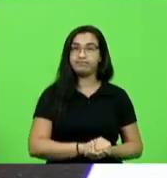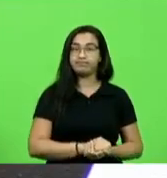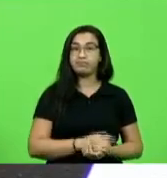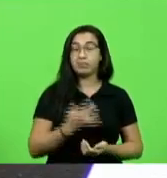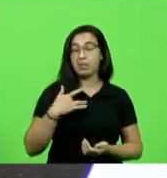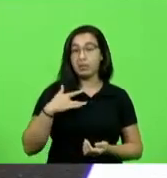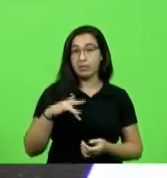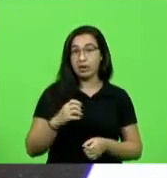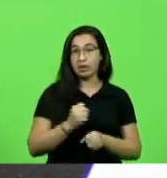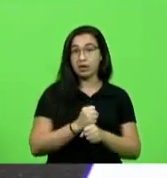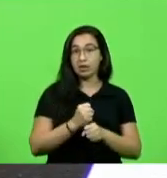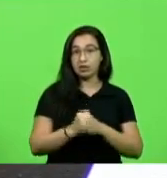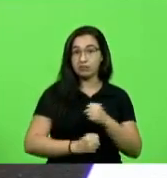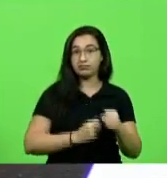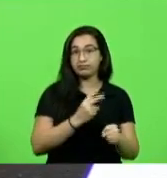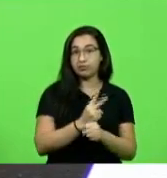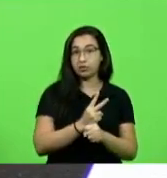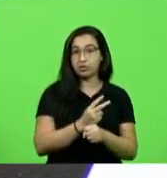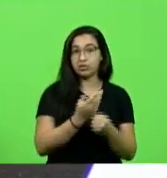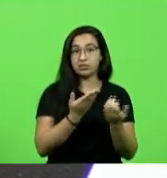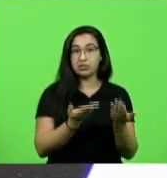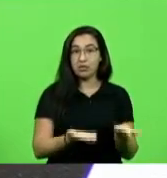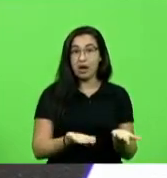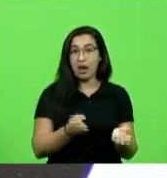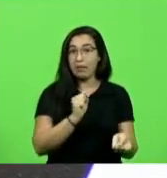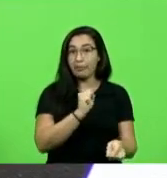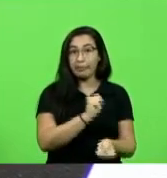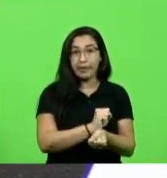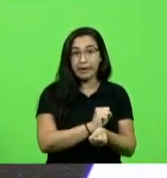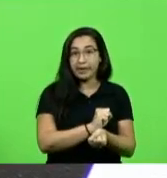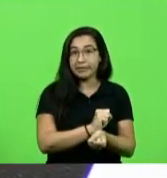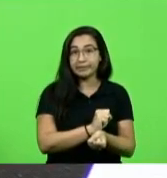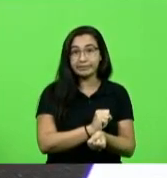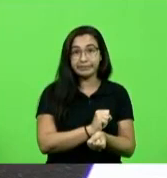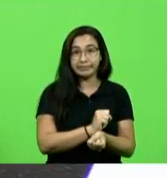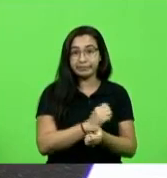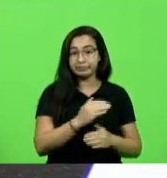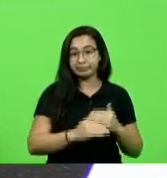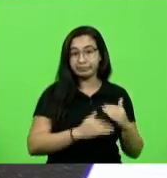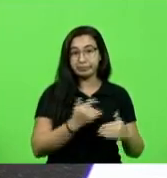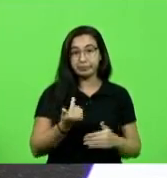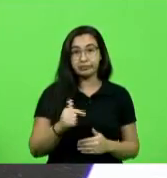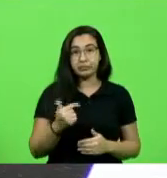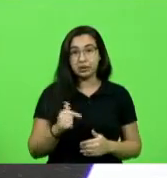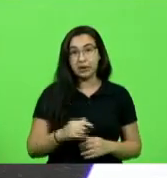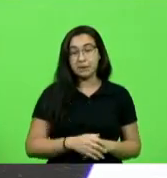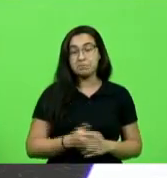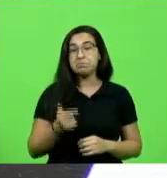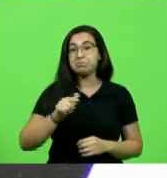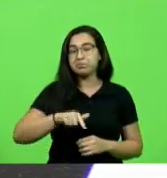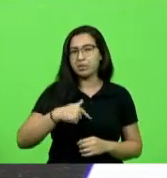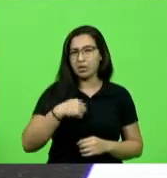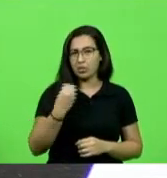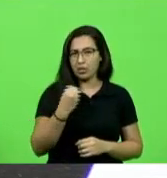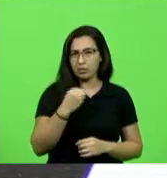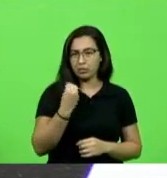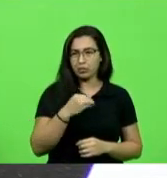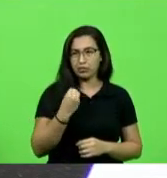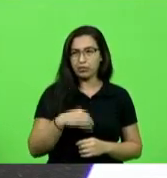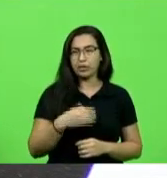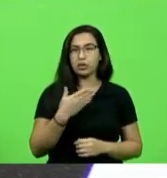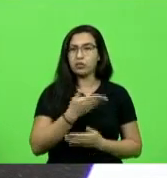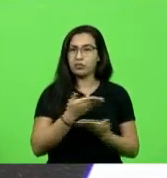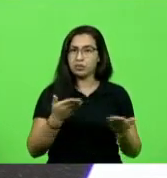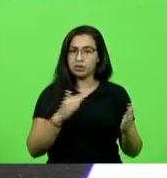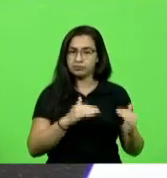efetivamente ela está absolutamente parada e aí aproveito deputado Alba eu sei que eu vossa excelência e